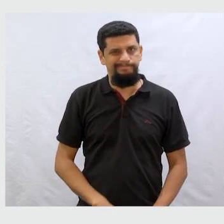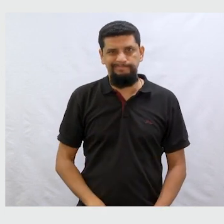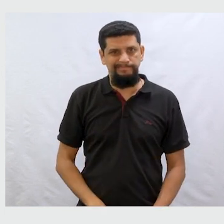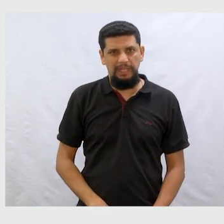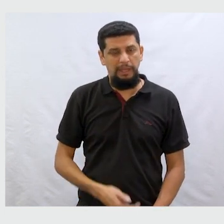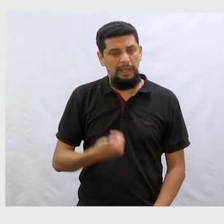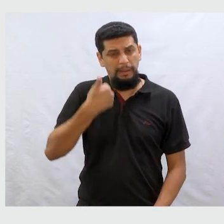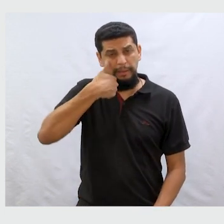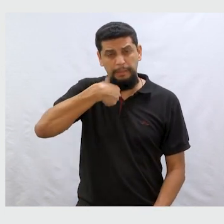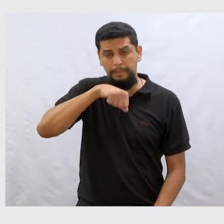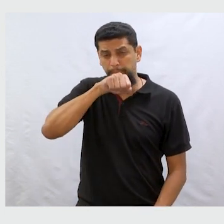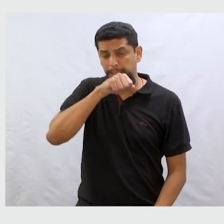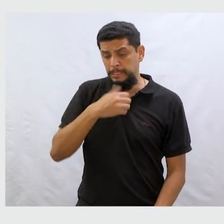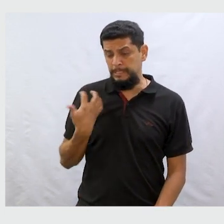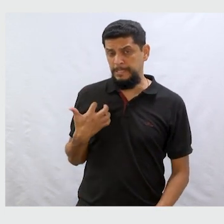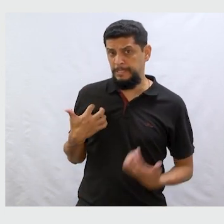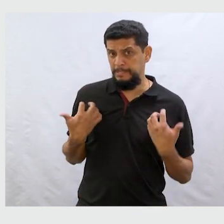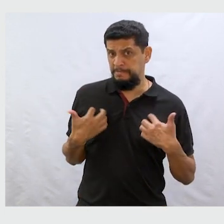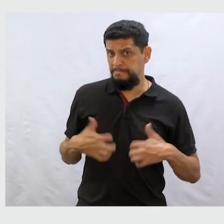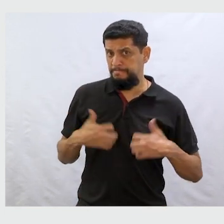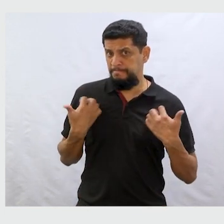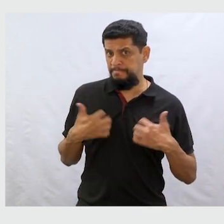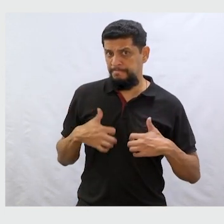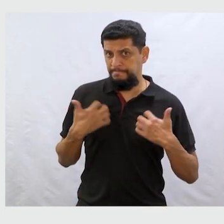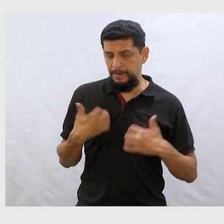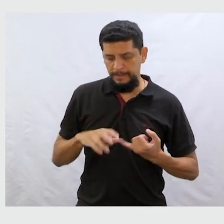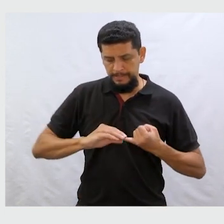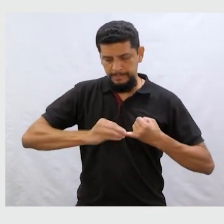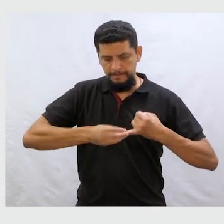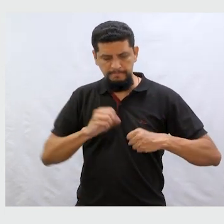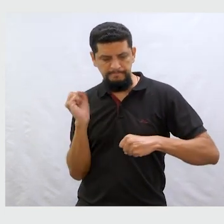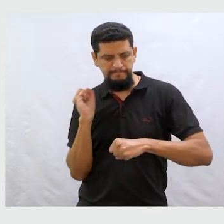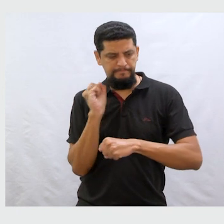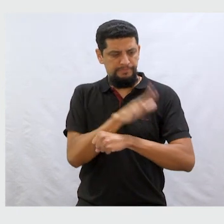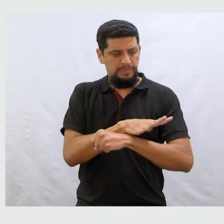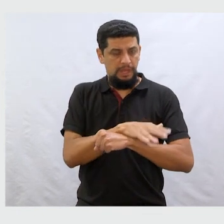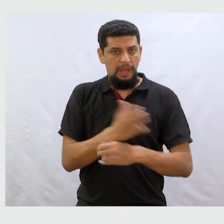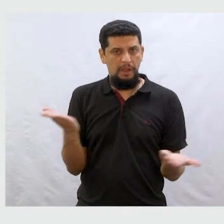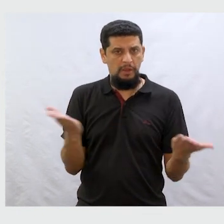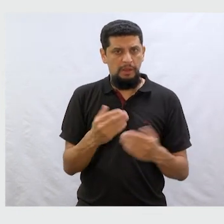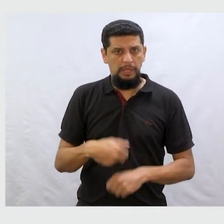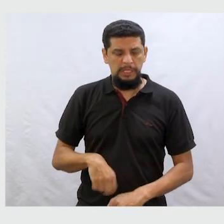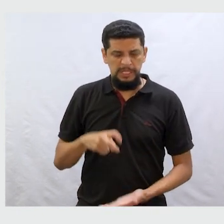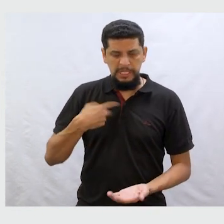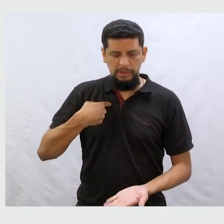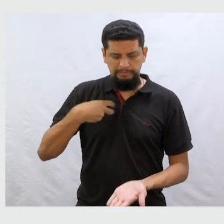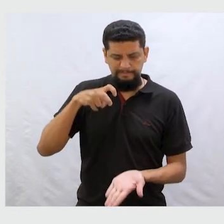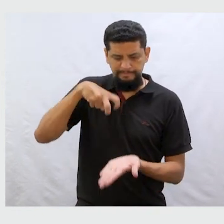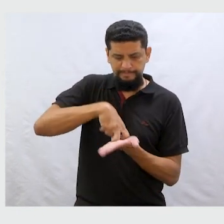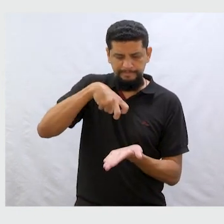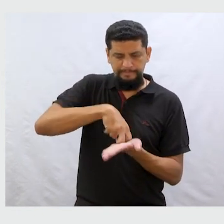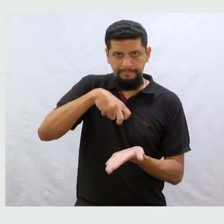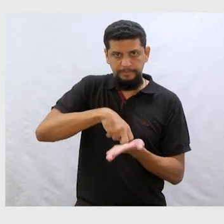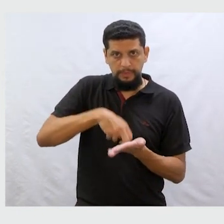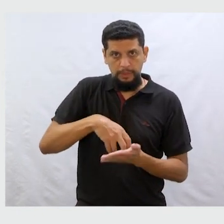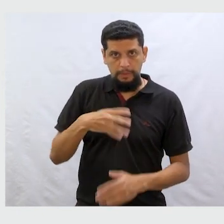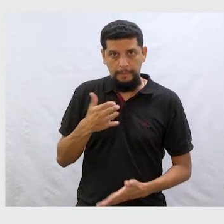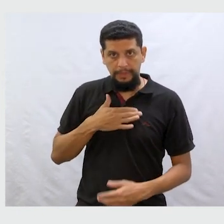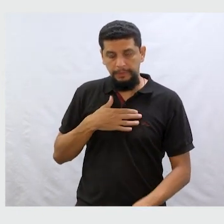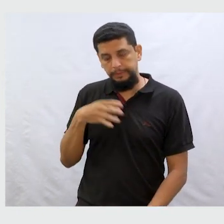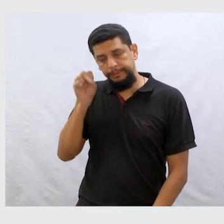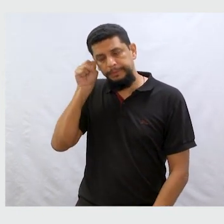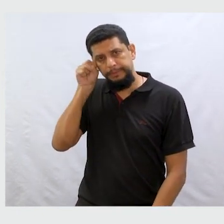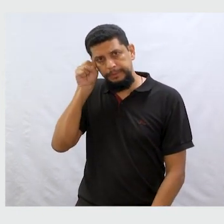enganei. Ela ficou tão brava que jogou os feijões no jardim. E agora eu estou de castigo. Aqui no meu